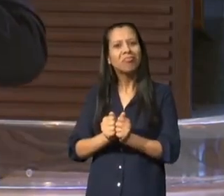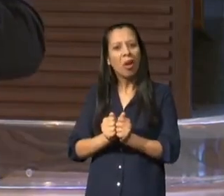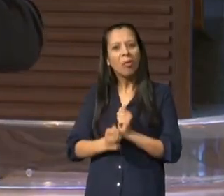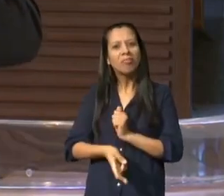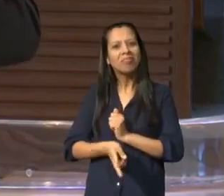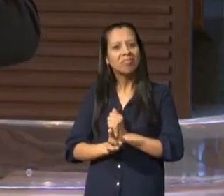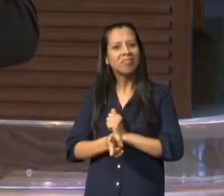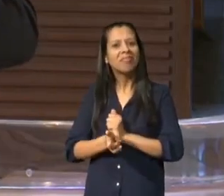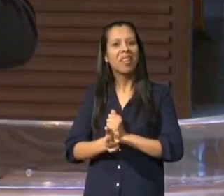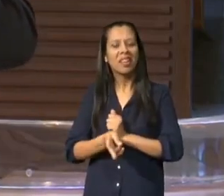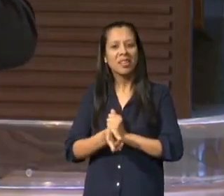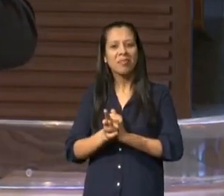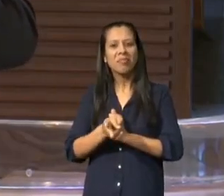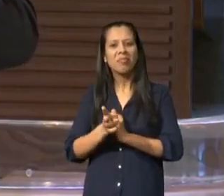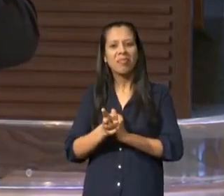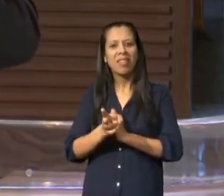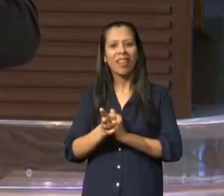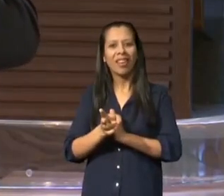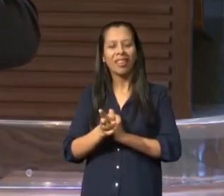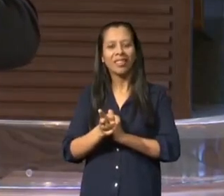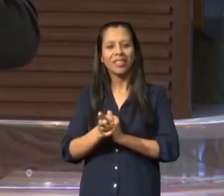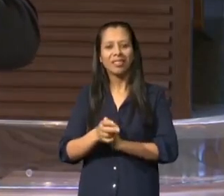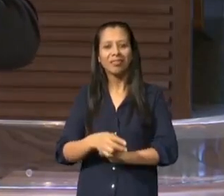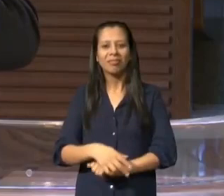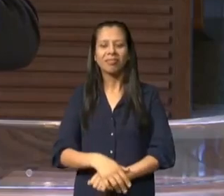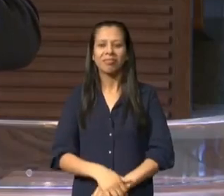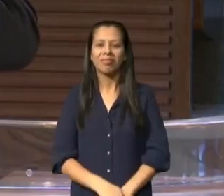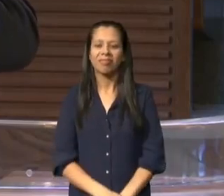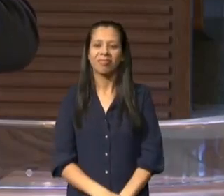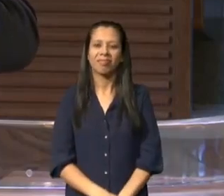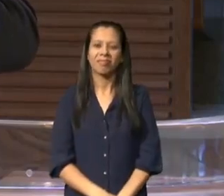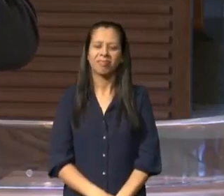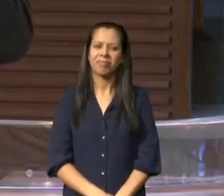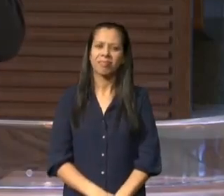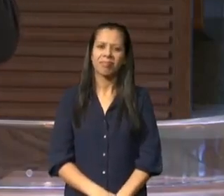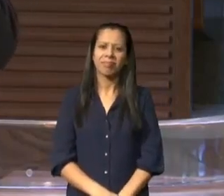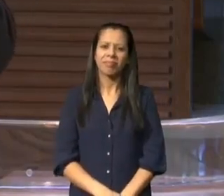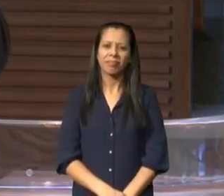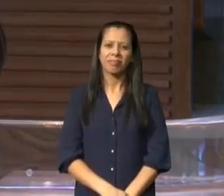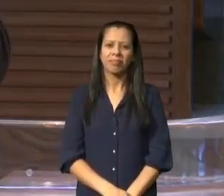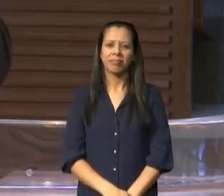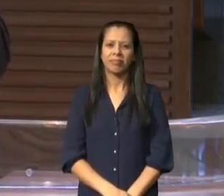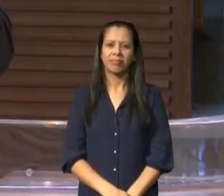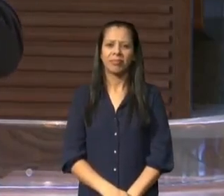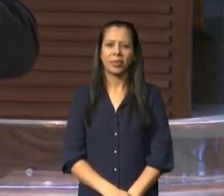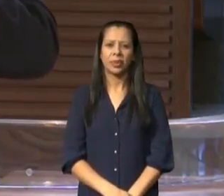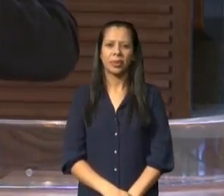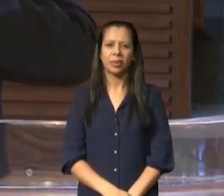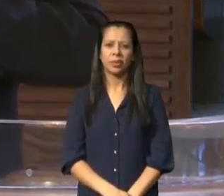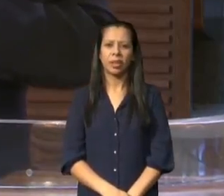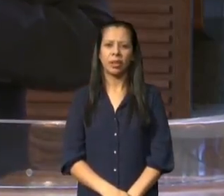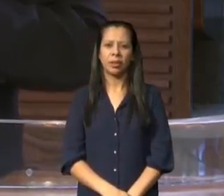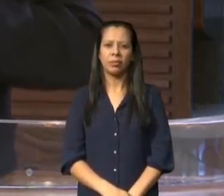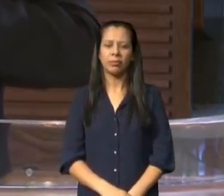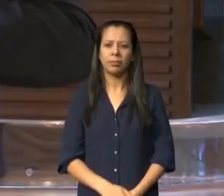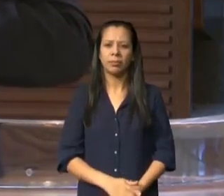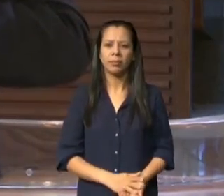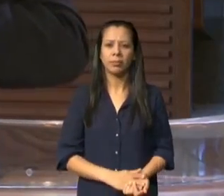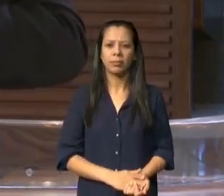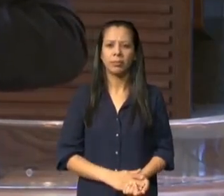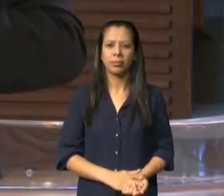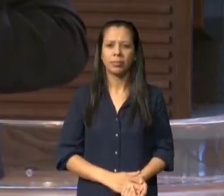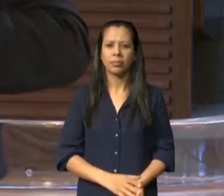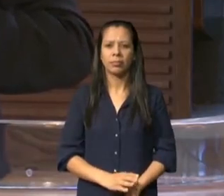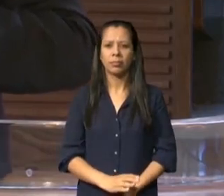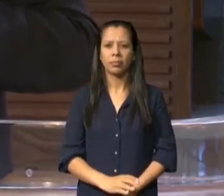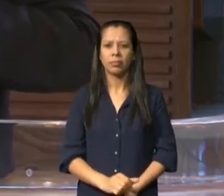esperada mas temos uma quarta manifestação de Deus e essa nós encontramos